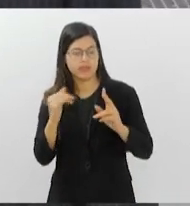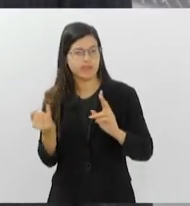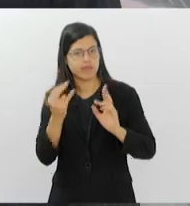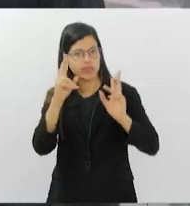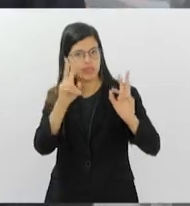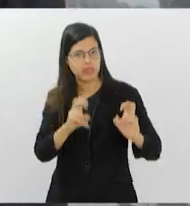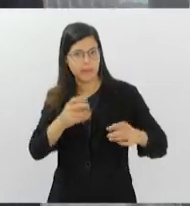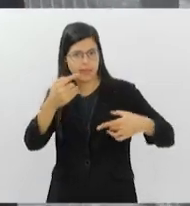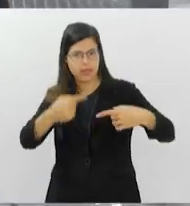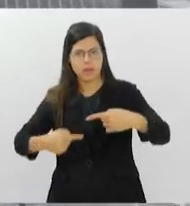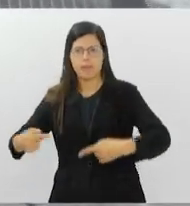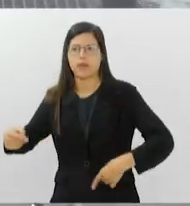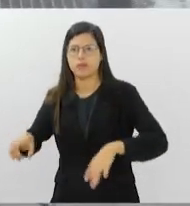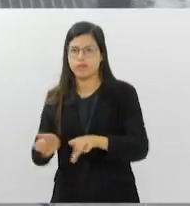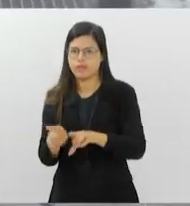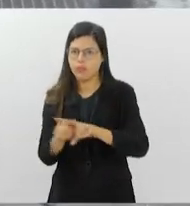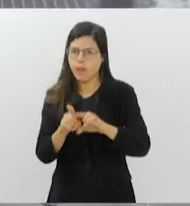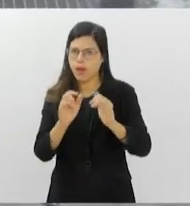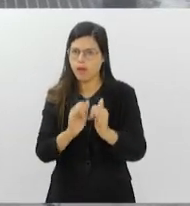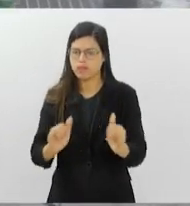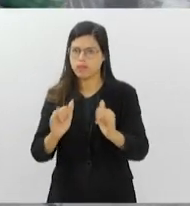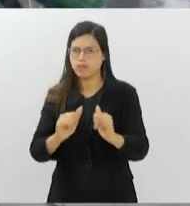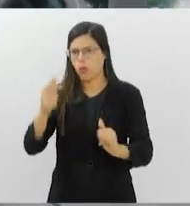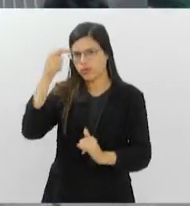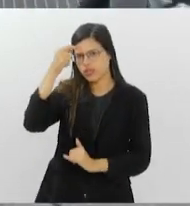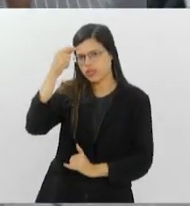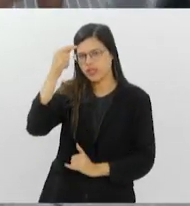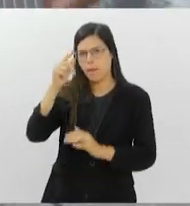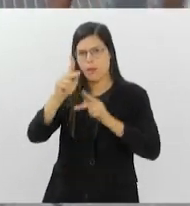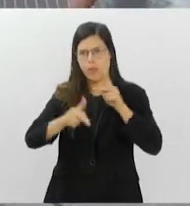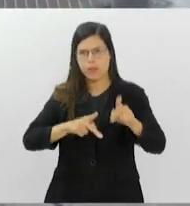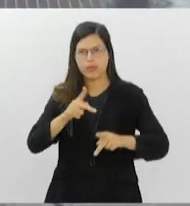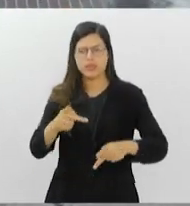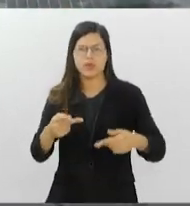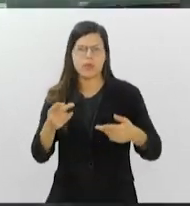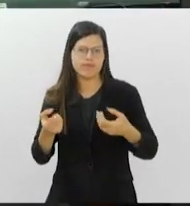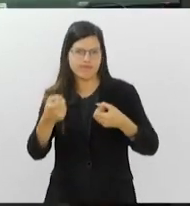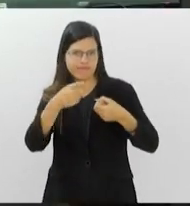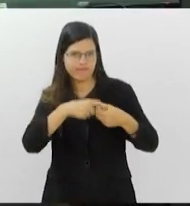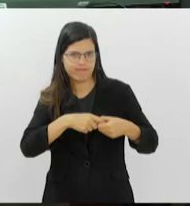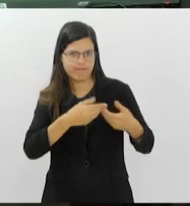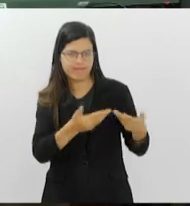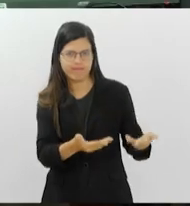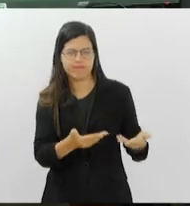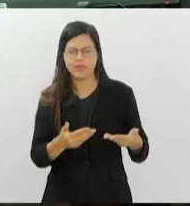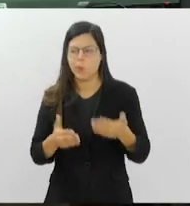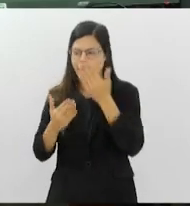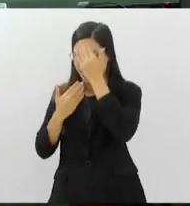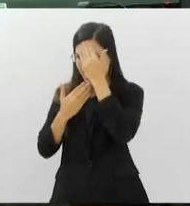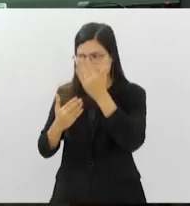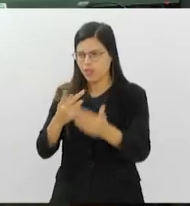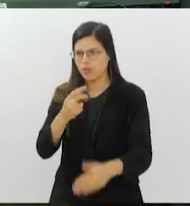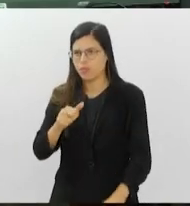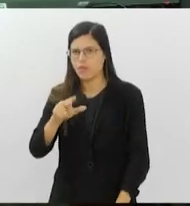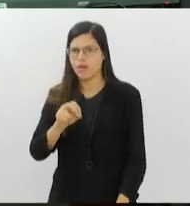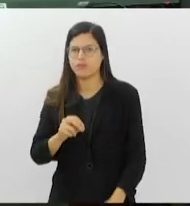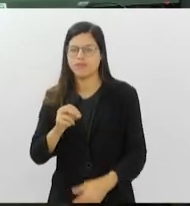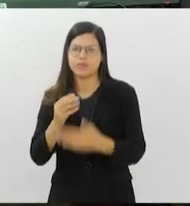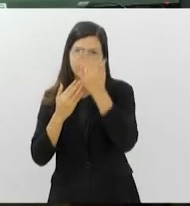conscientizar a população sobre esse tema tão importante. Volto com você no estúdio. Obrigado, PV. Agradece aí a doutora Cláudia.